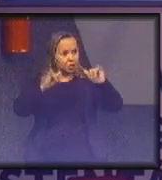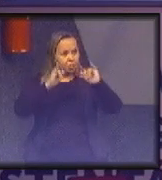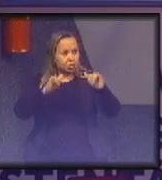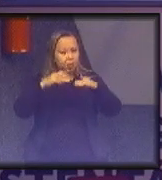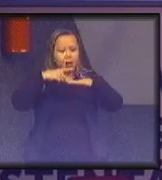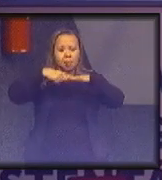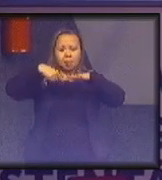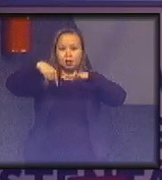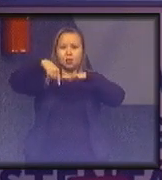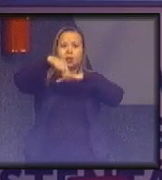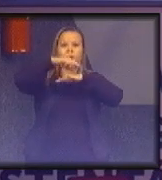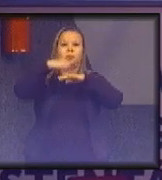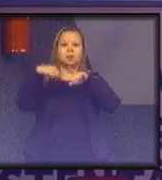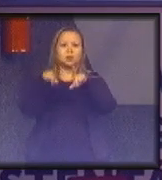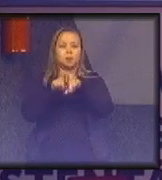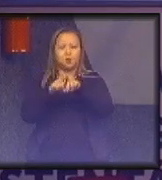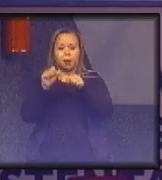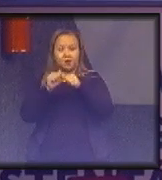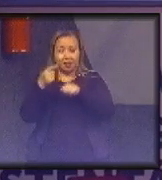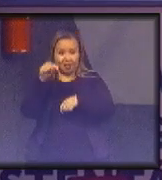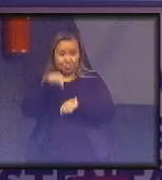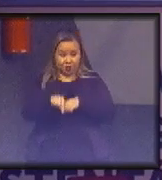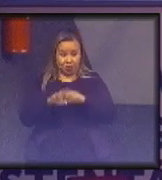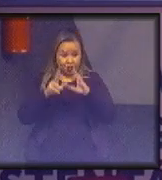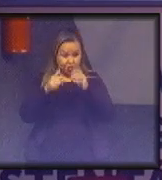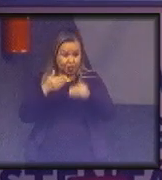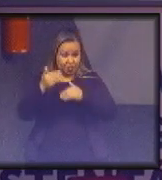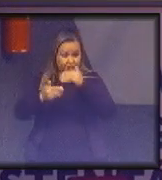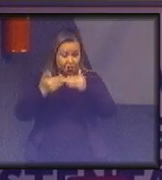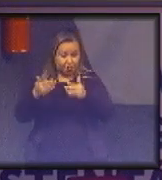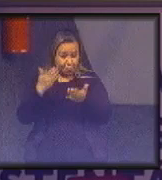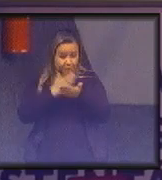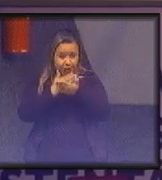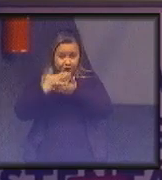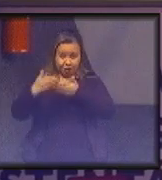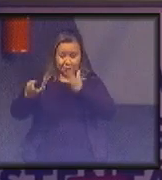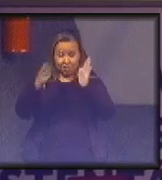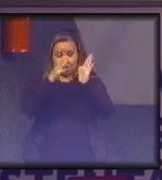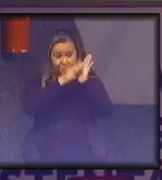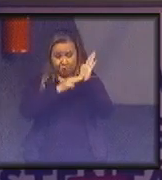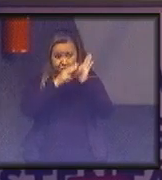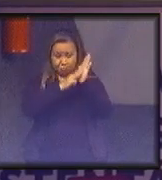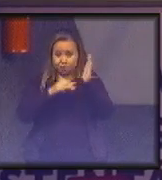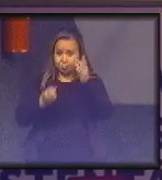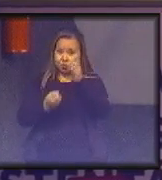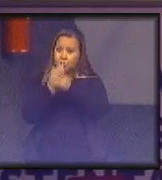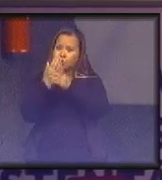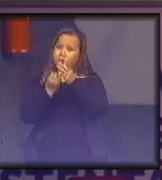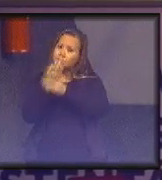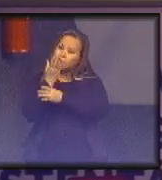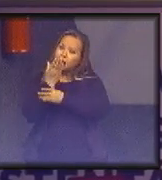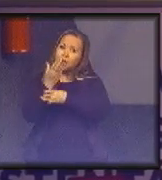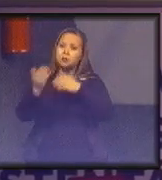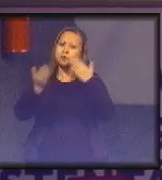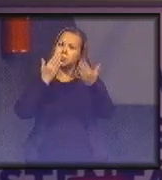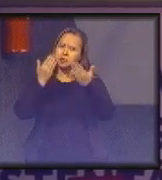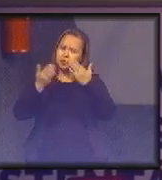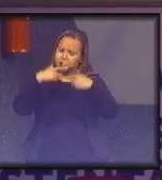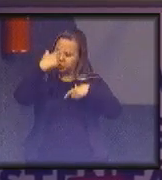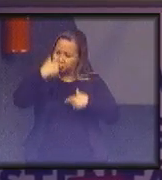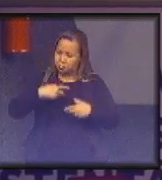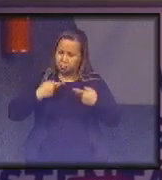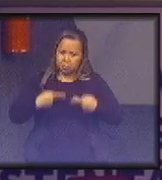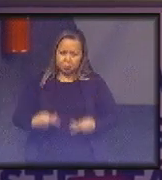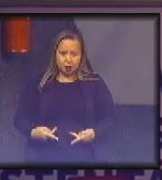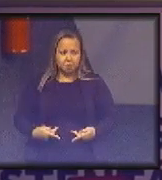sociais para fazer isso tudo e desenvolvemos isso a partir de uma metodologia que foi criada a partir de psicologia comportamental e